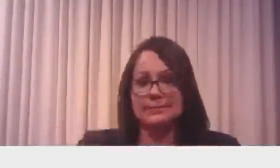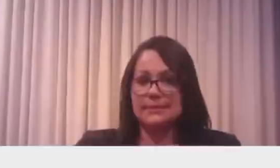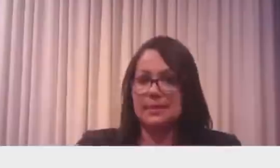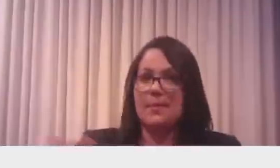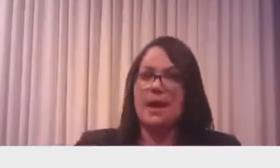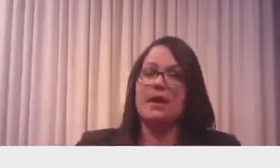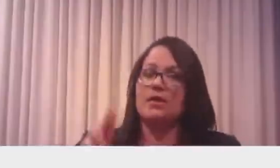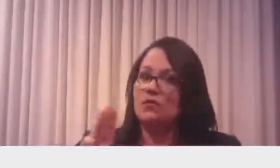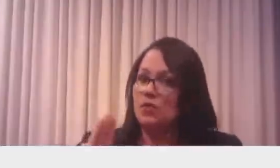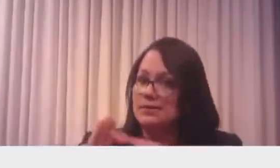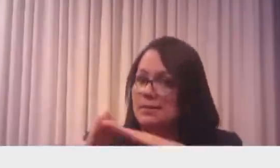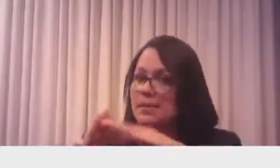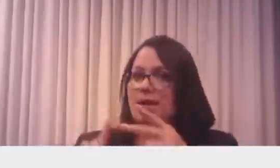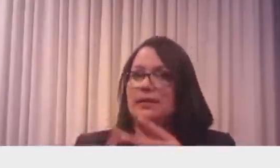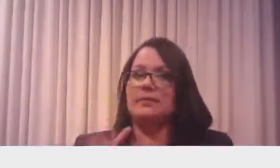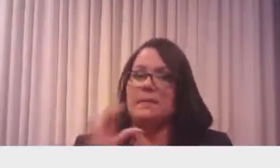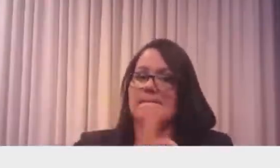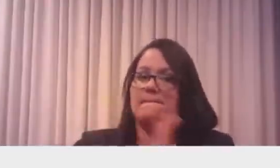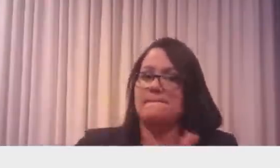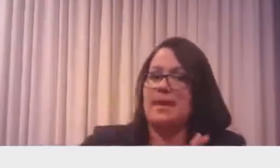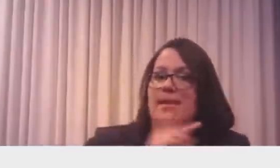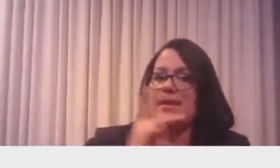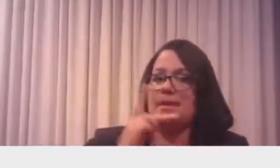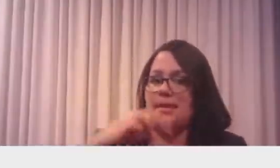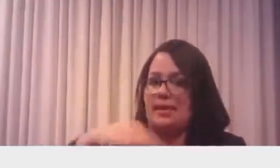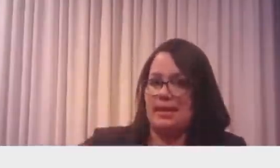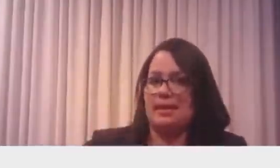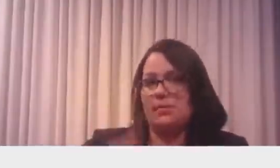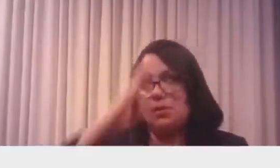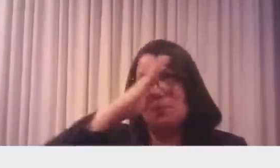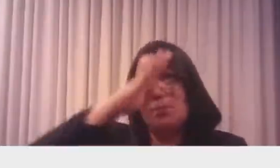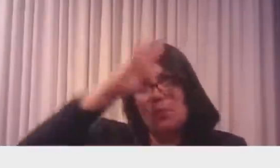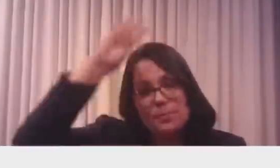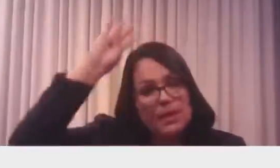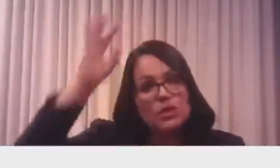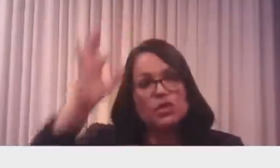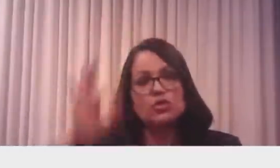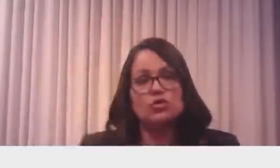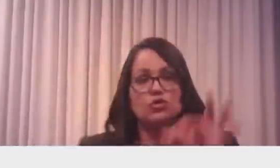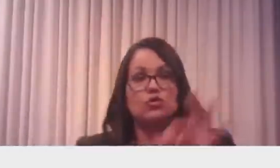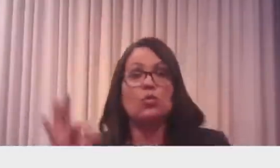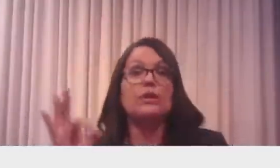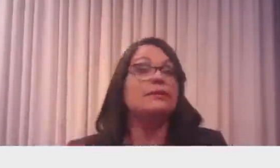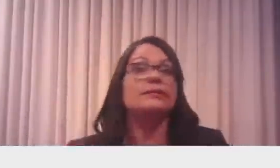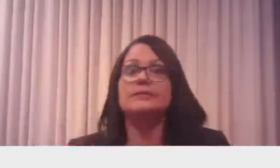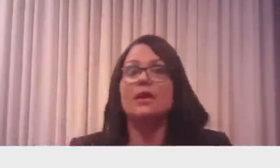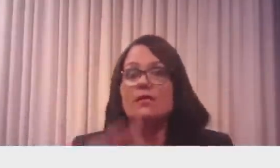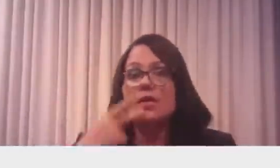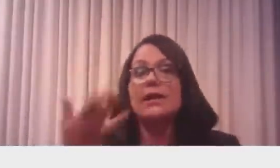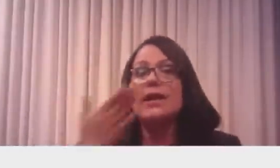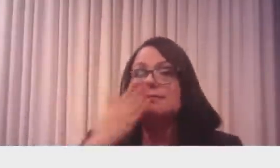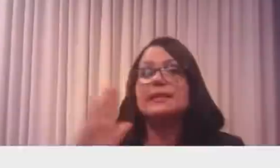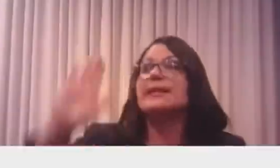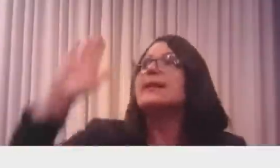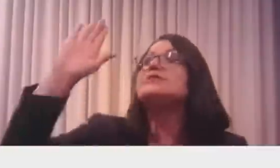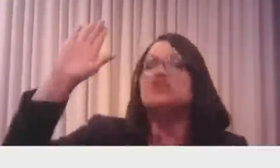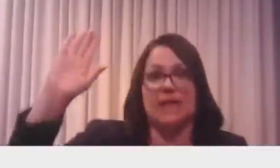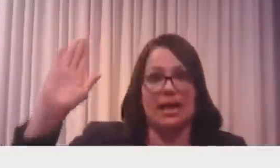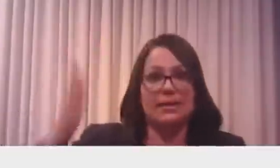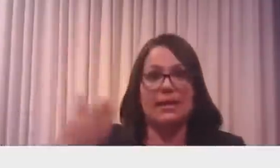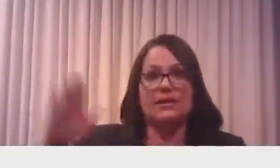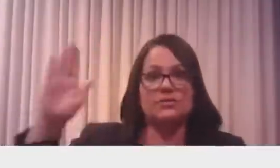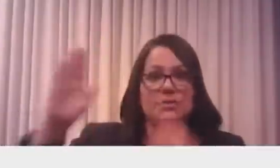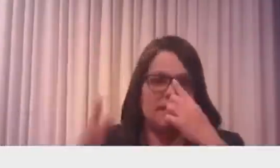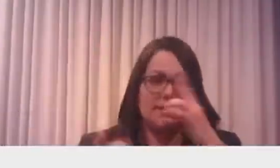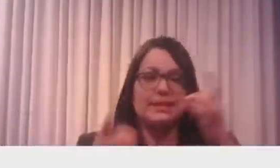Armadas, Polícia Militar, Corpo Bombeiro, juízes, se quisesse candidatar, tem que pedir demissão quatro